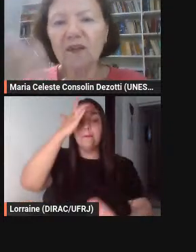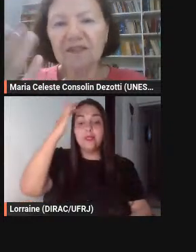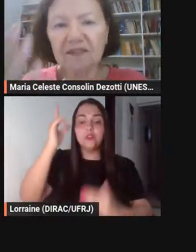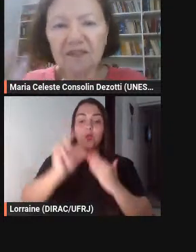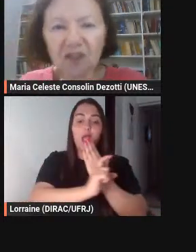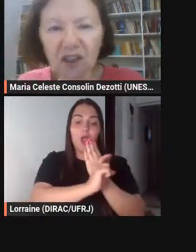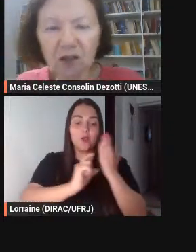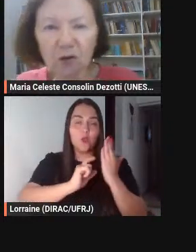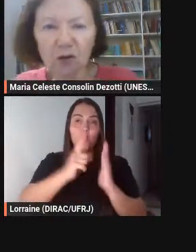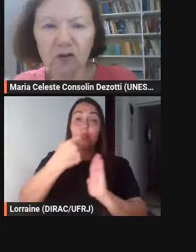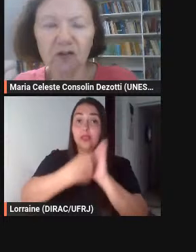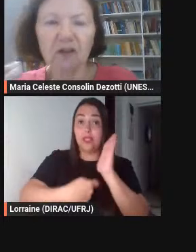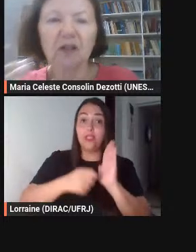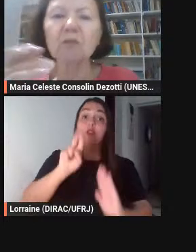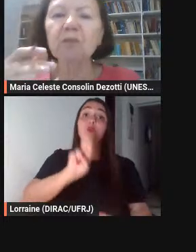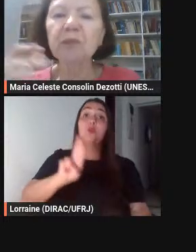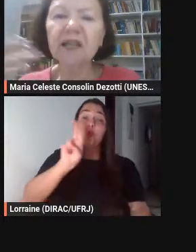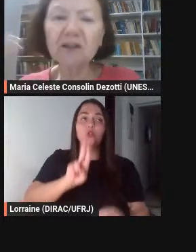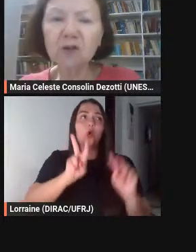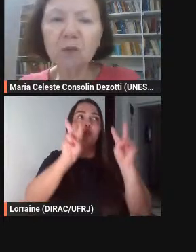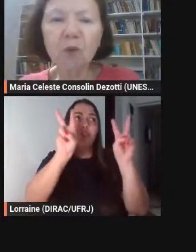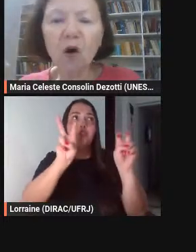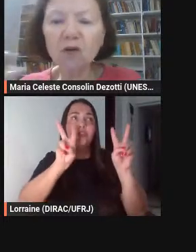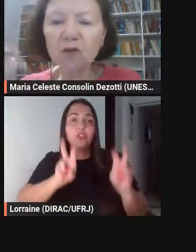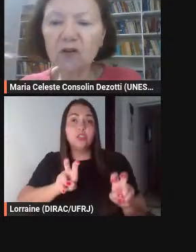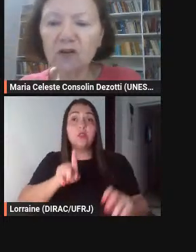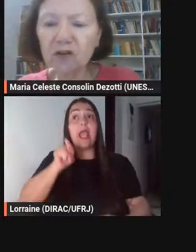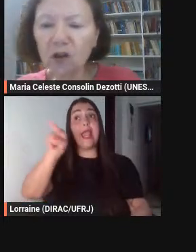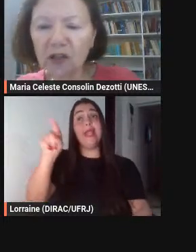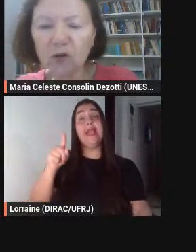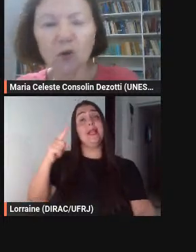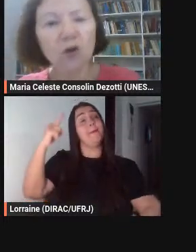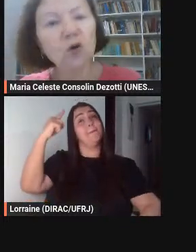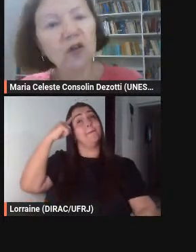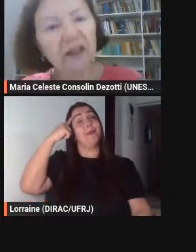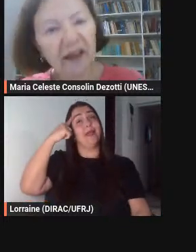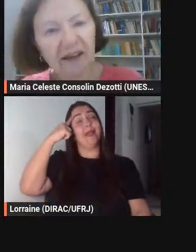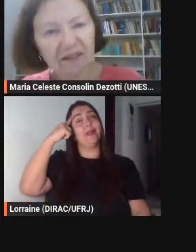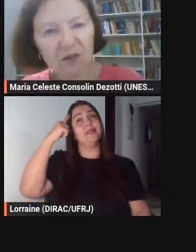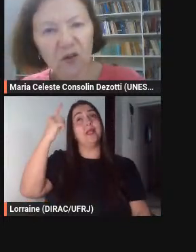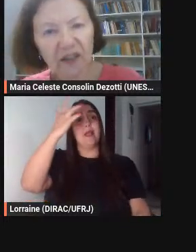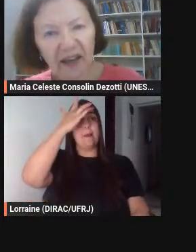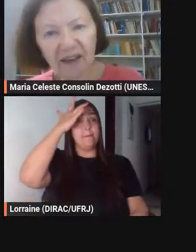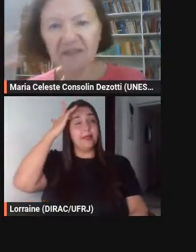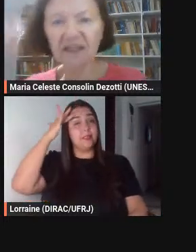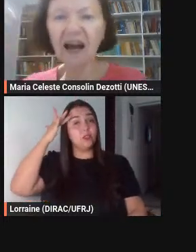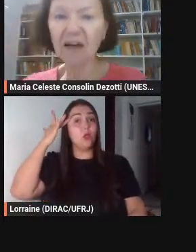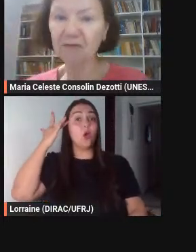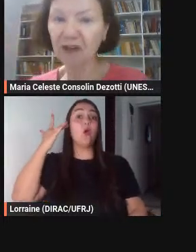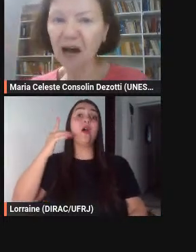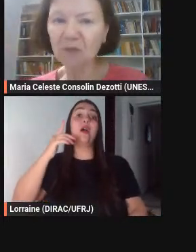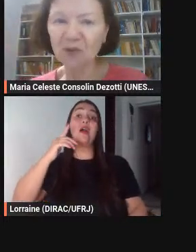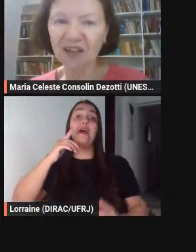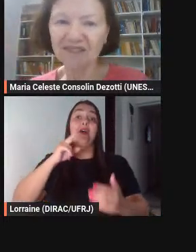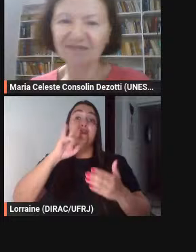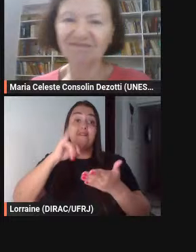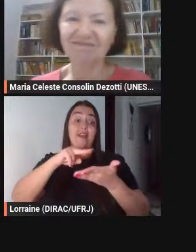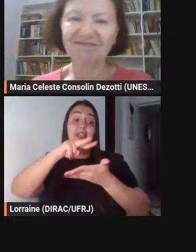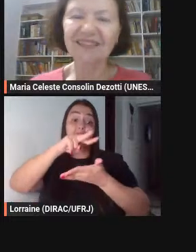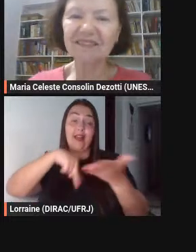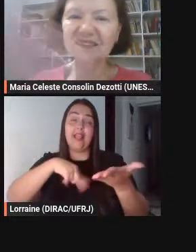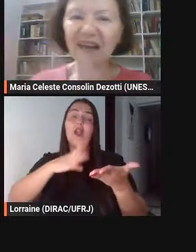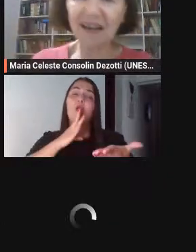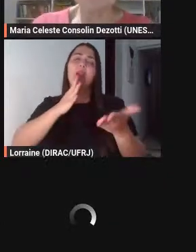usou esses títulos pressupondo que o seu leitor conhece a fábula